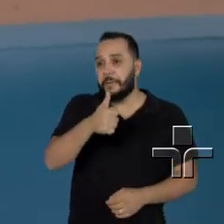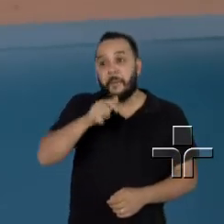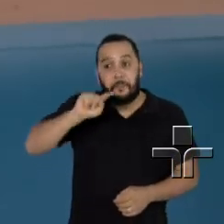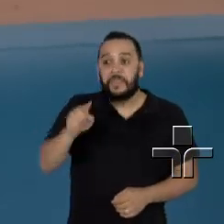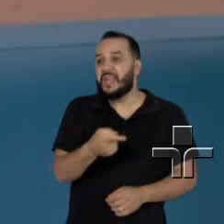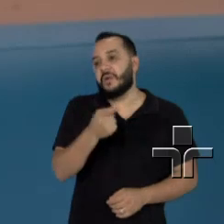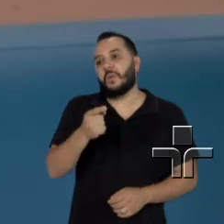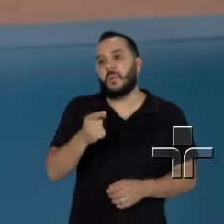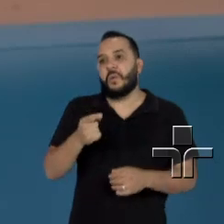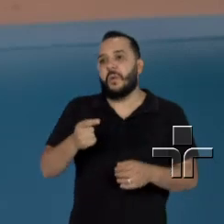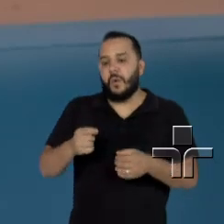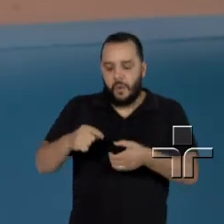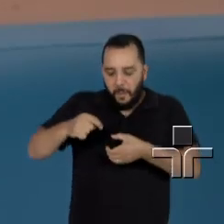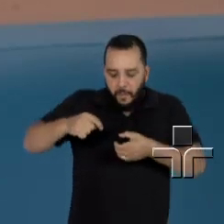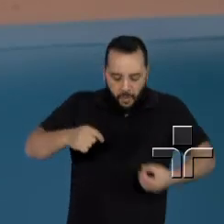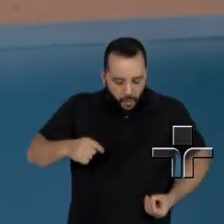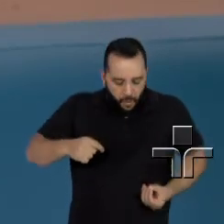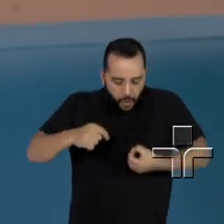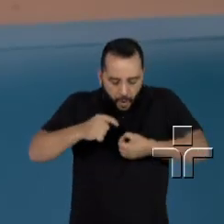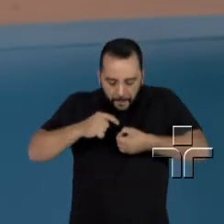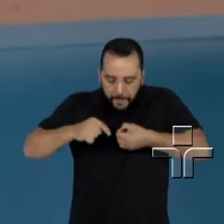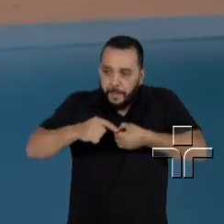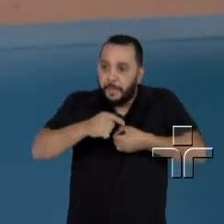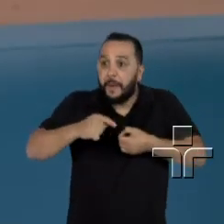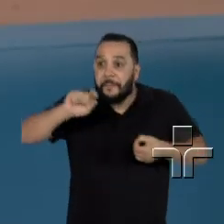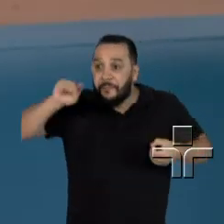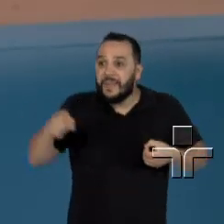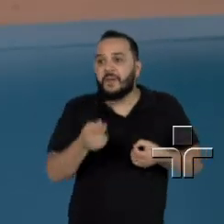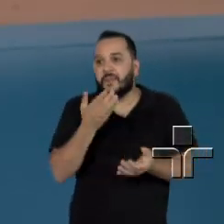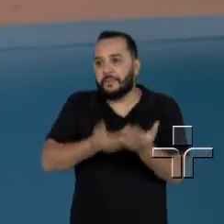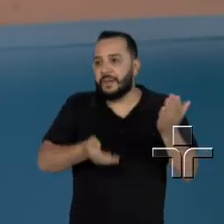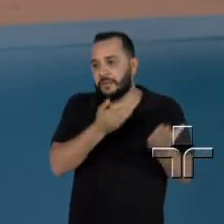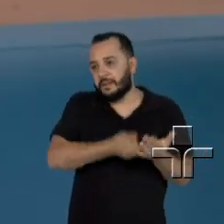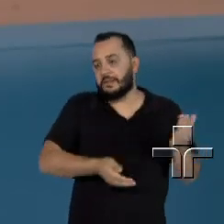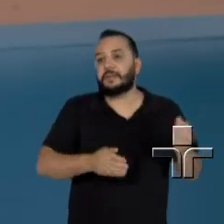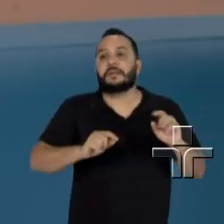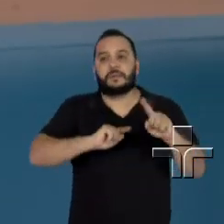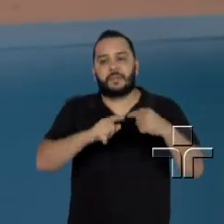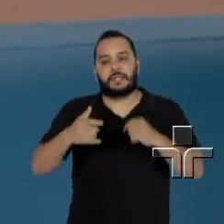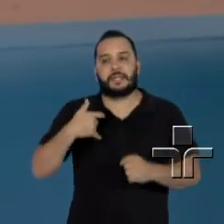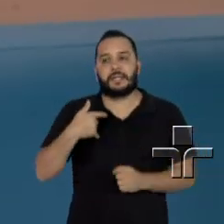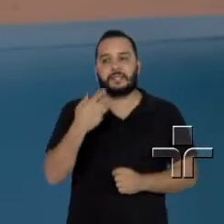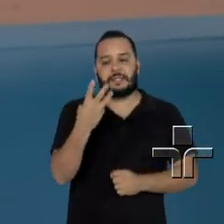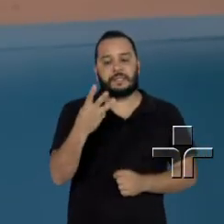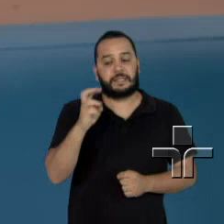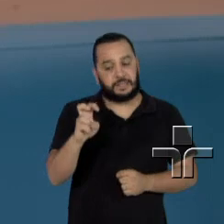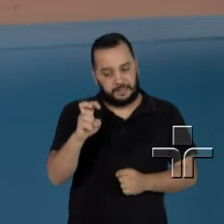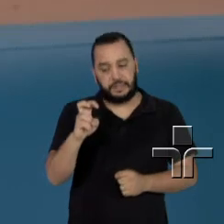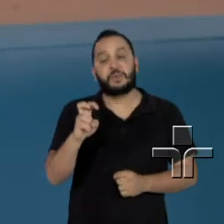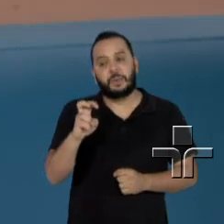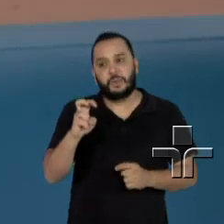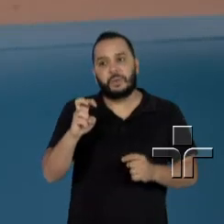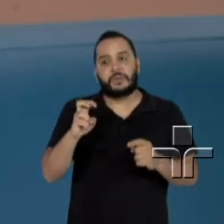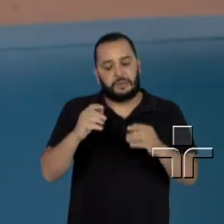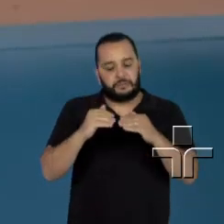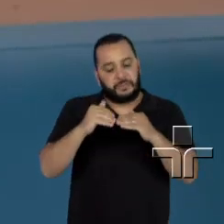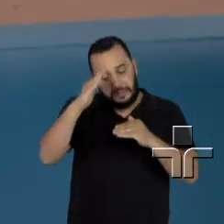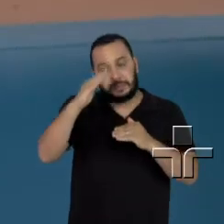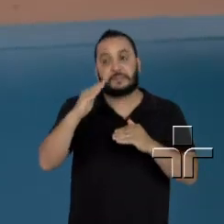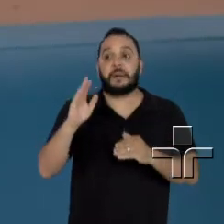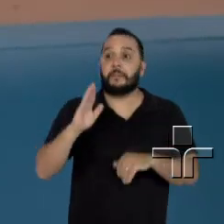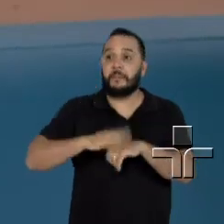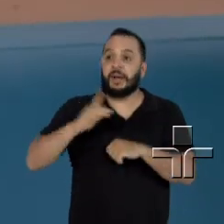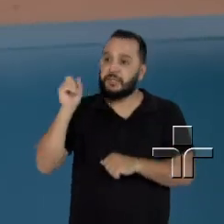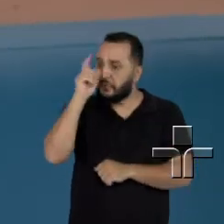esgotando com o tempo. E a gente sabe que acima de 35, essa fecundidade, ela fica mais difícil, tanto pela